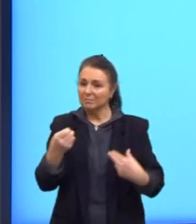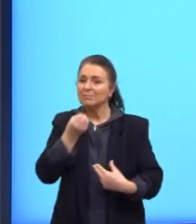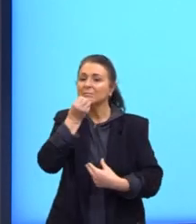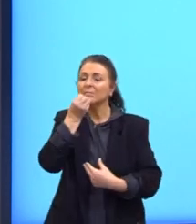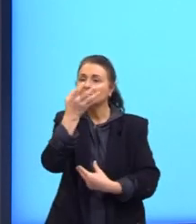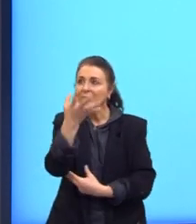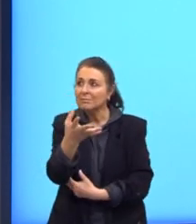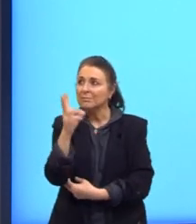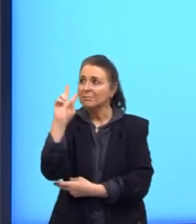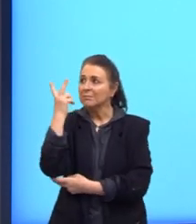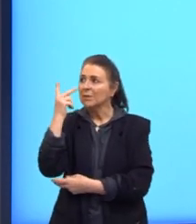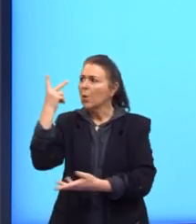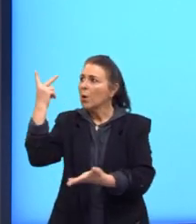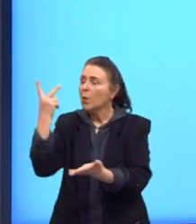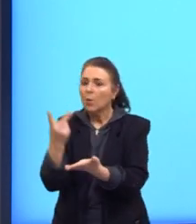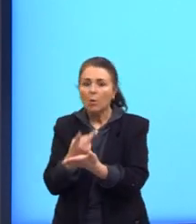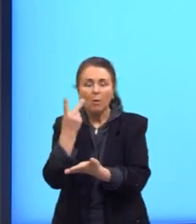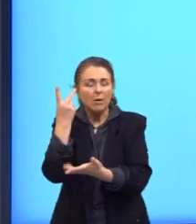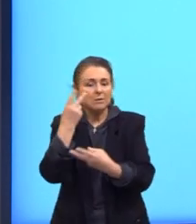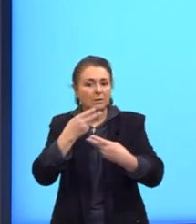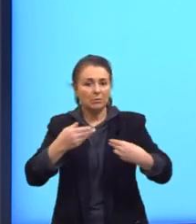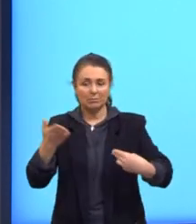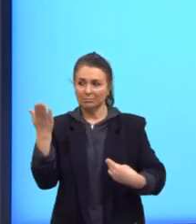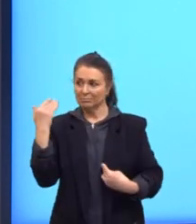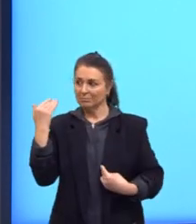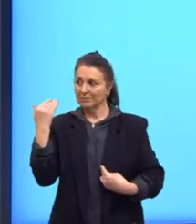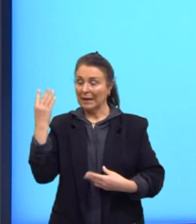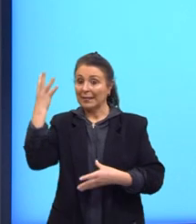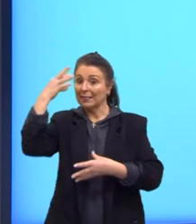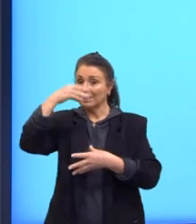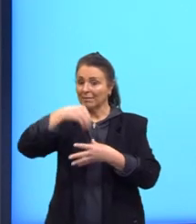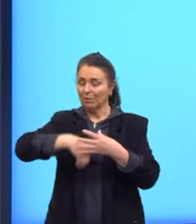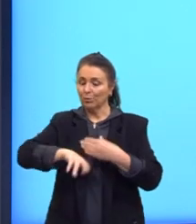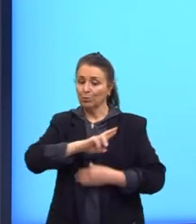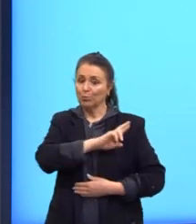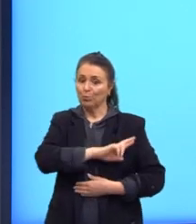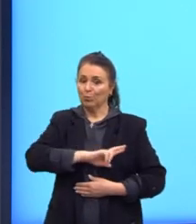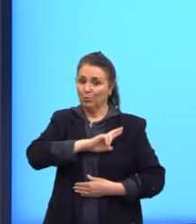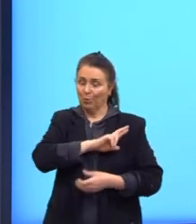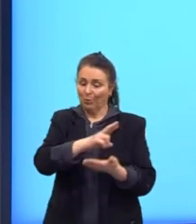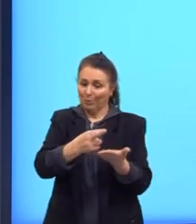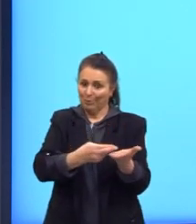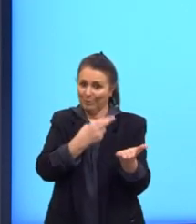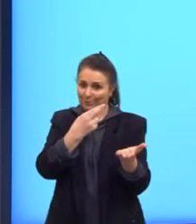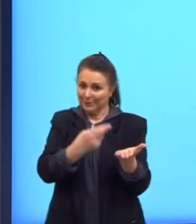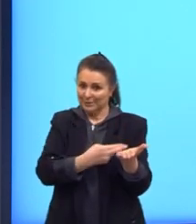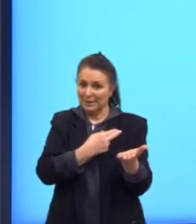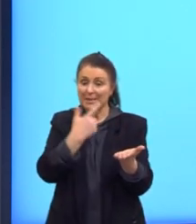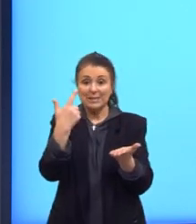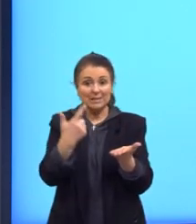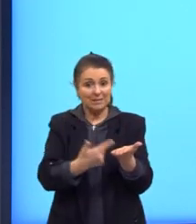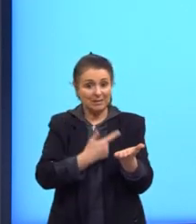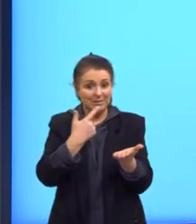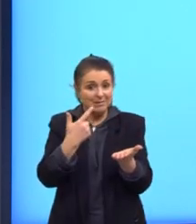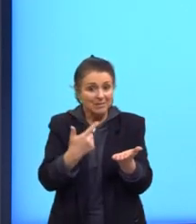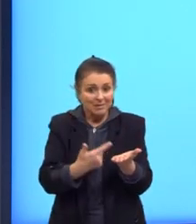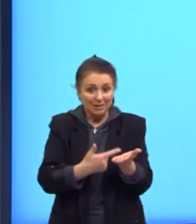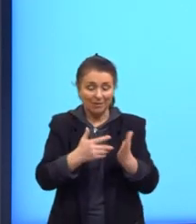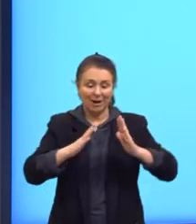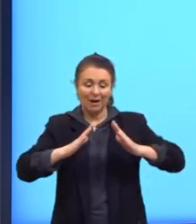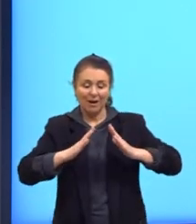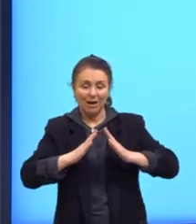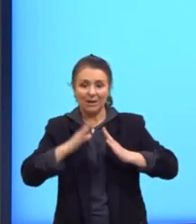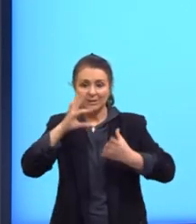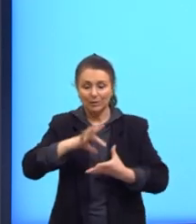acontecimentos históricos dentro dos romances dela. E esse livro, especificamente, A Casa dos